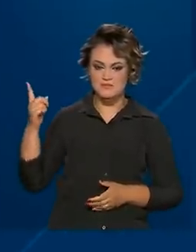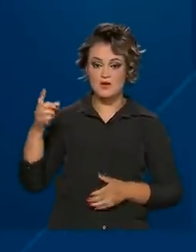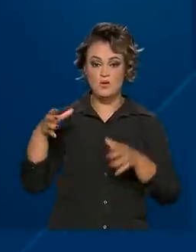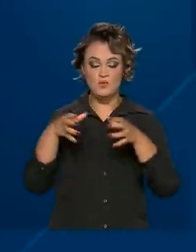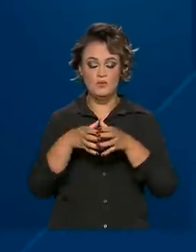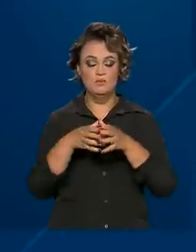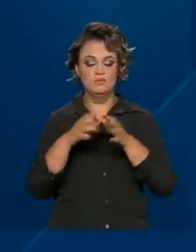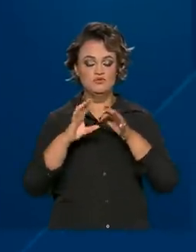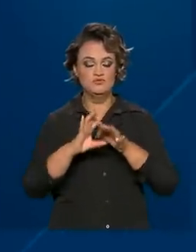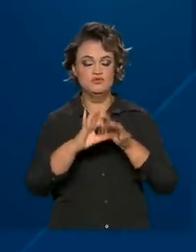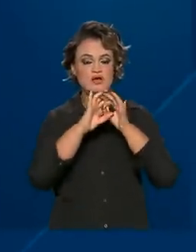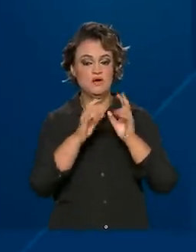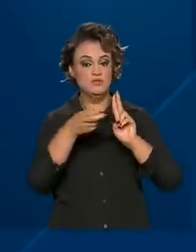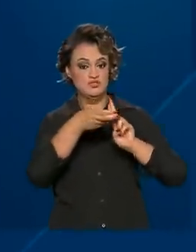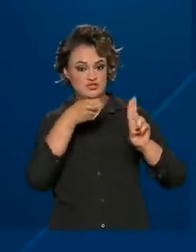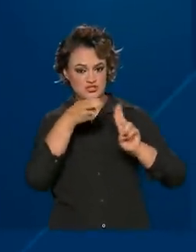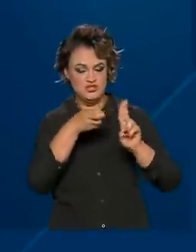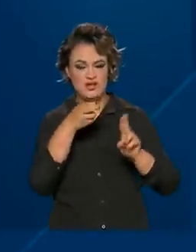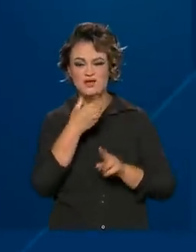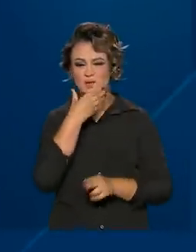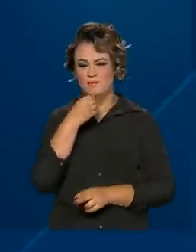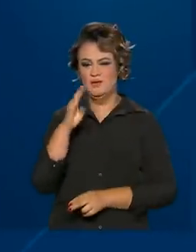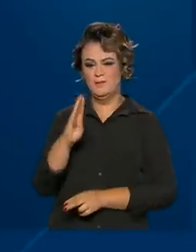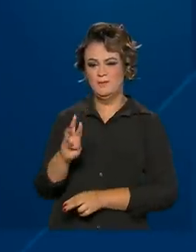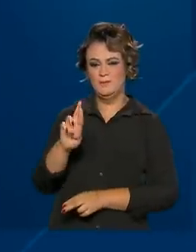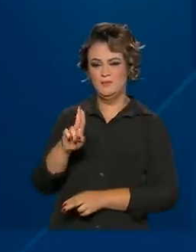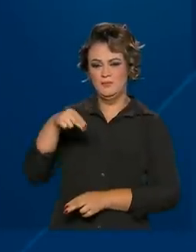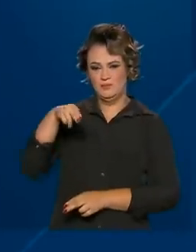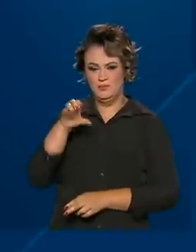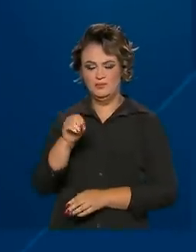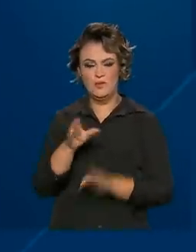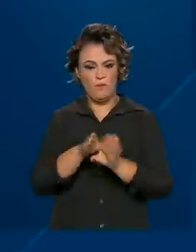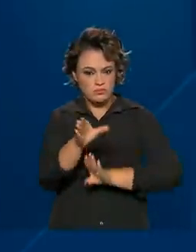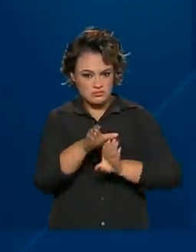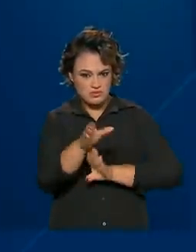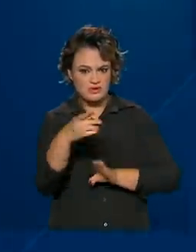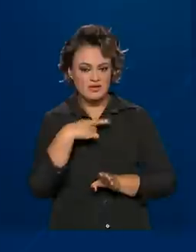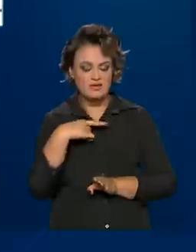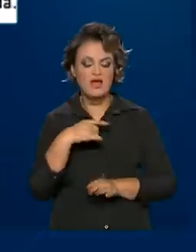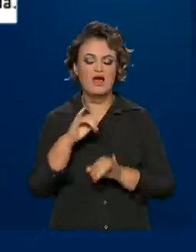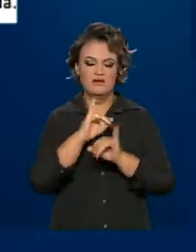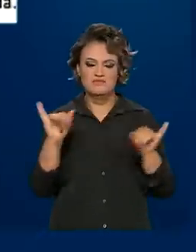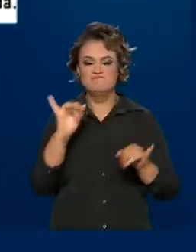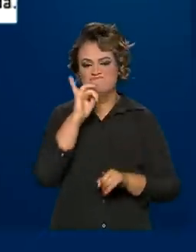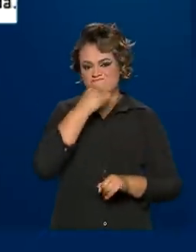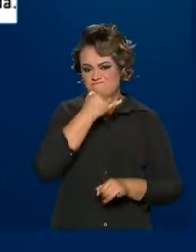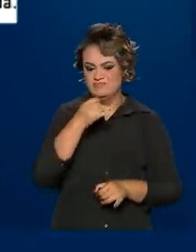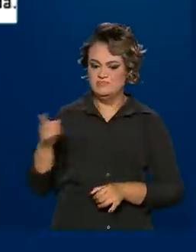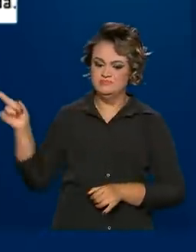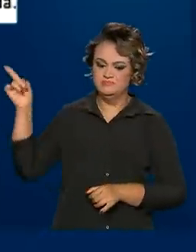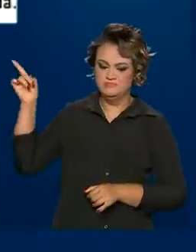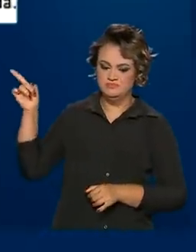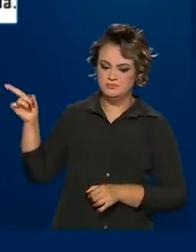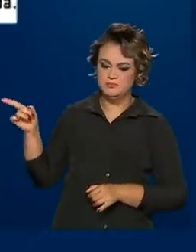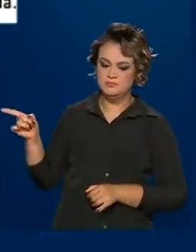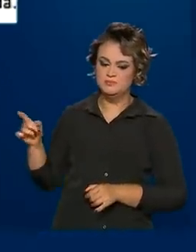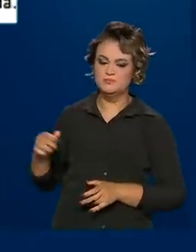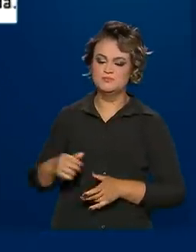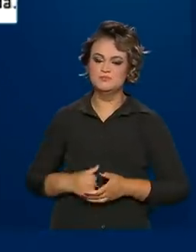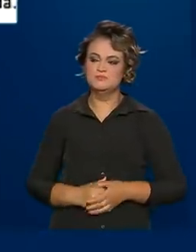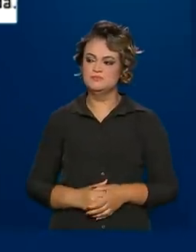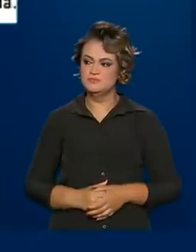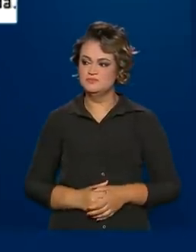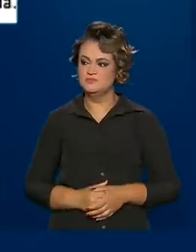indígenas do Vale do Javari, onde Bruno Pereira prestava consultoria, também soltou nota de pesar. Nos solidarizamos com as